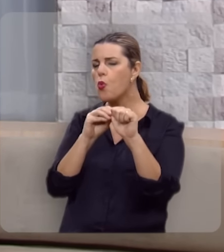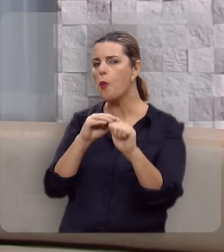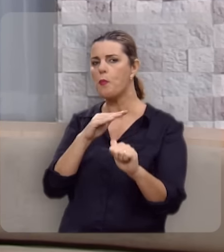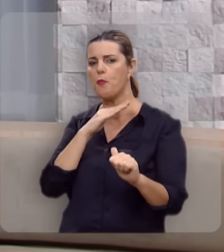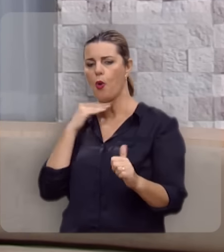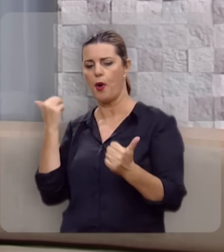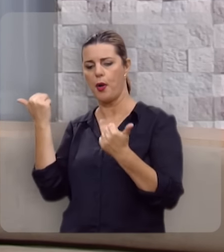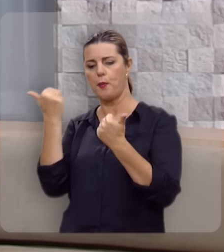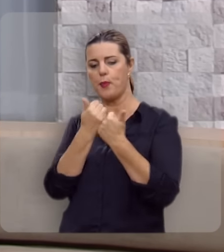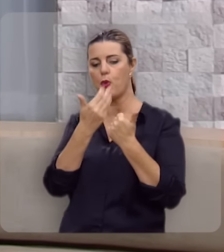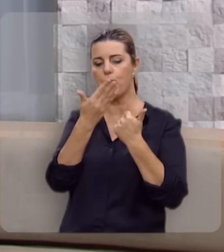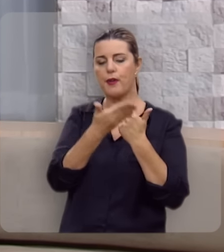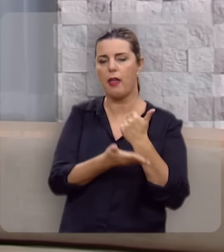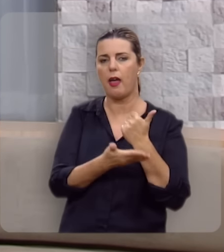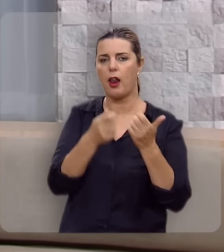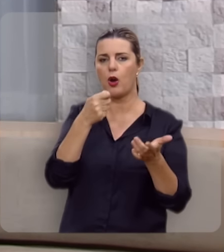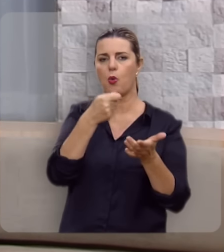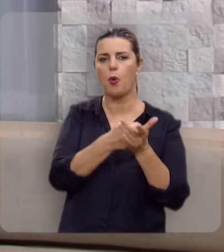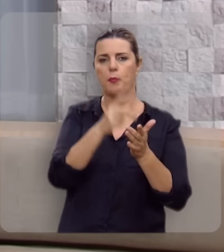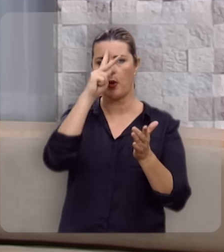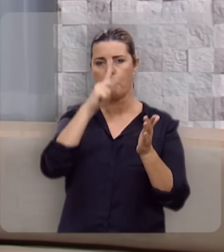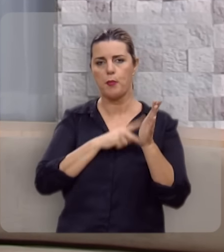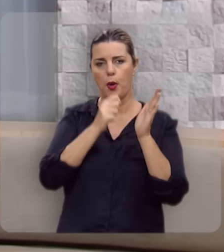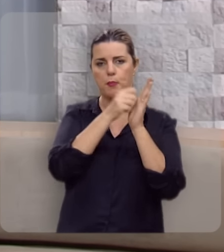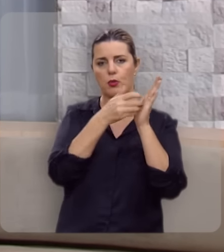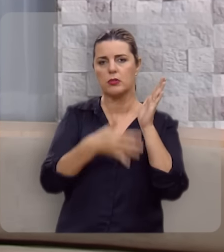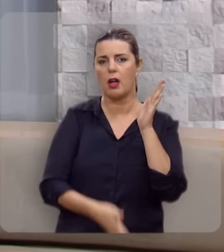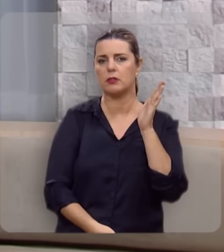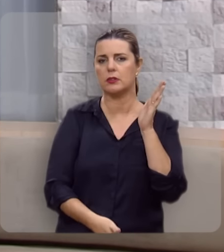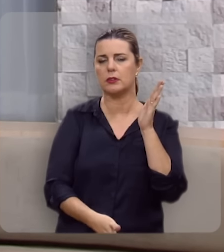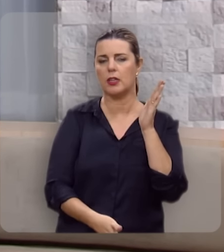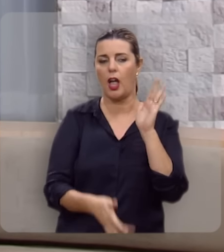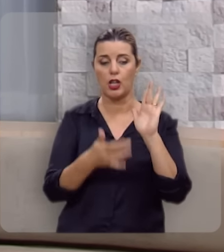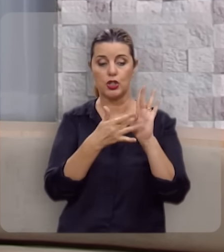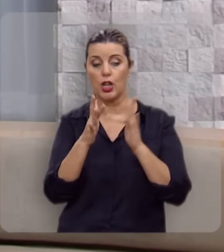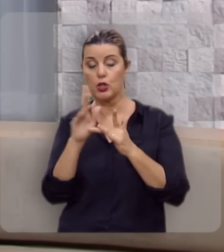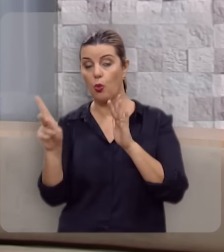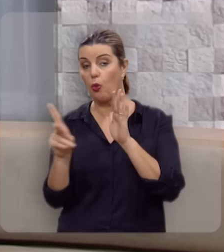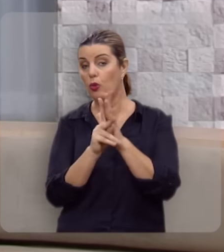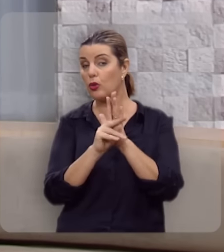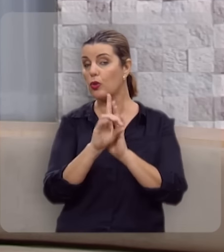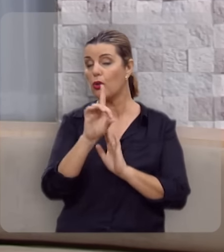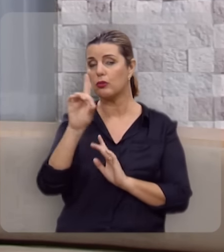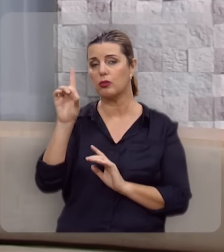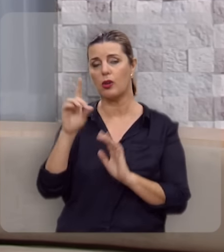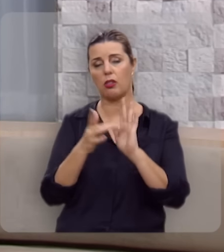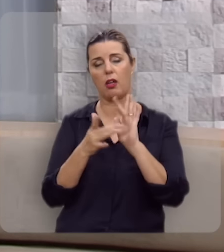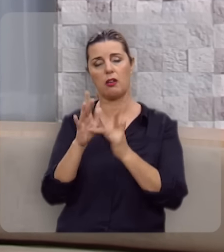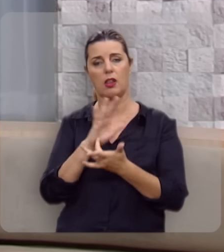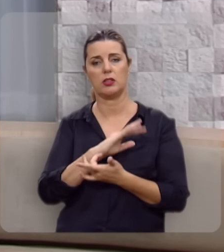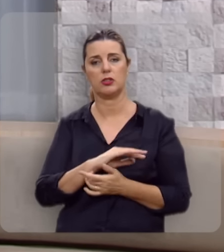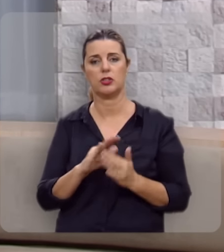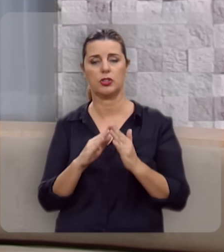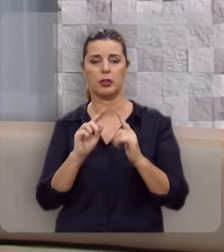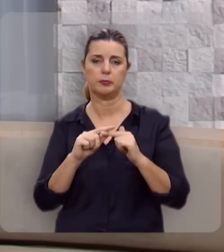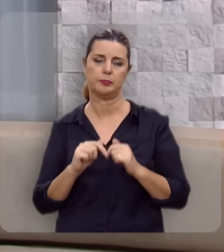dono da igreja morreu por ela e a comprou com o seu próprio sangue. Jesus é o dono da igreja.